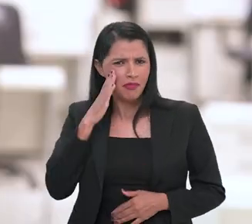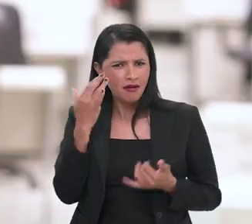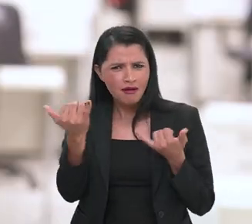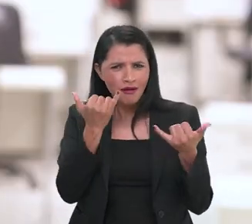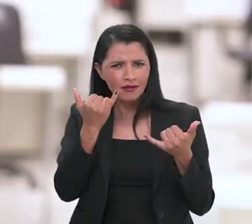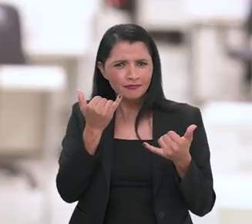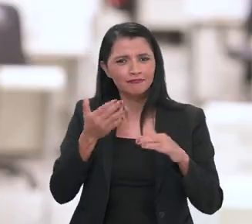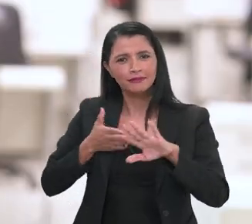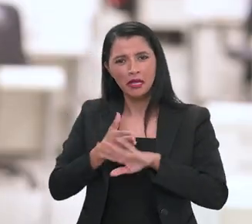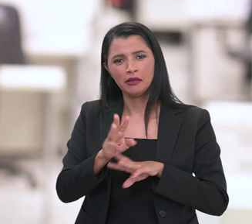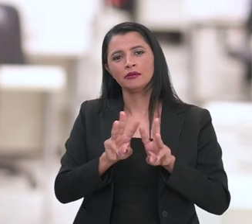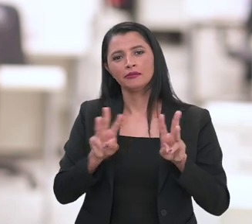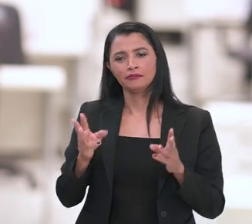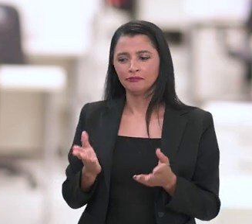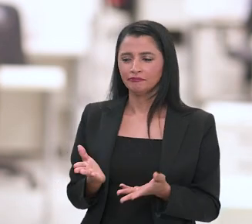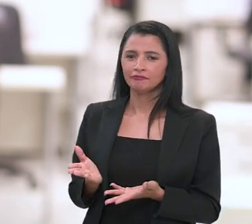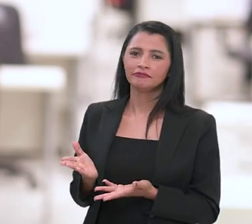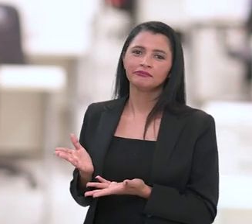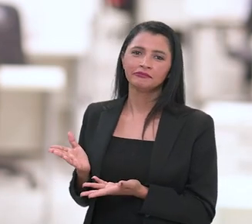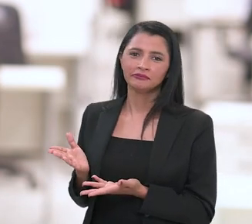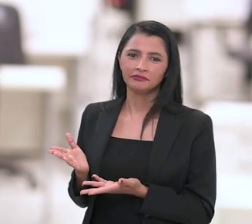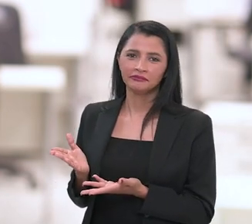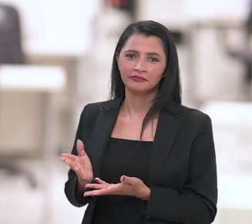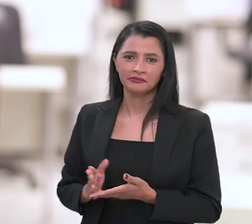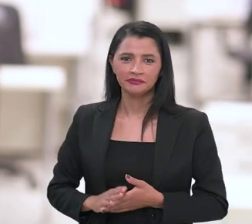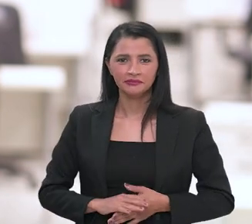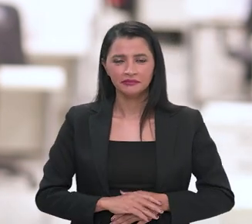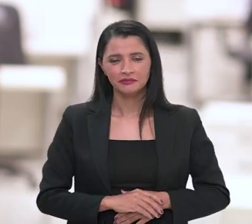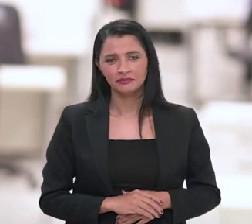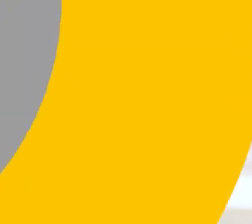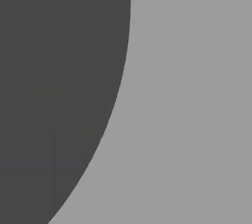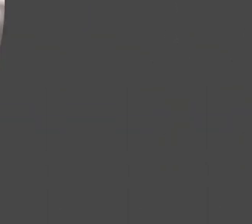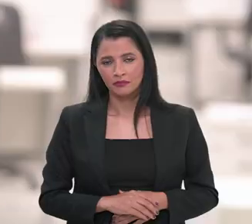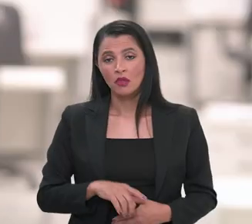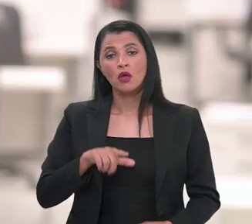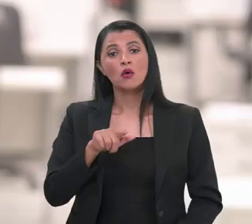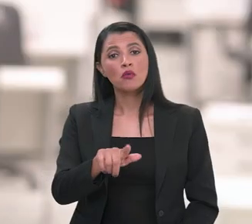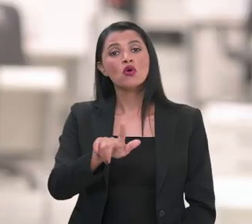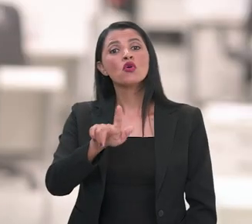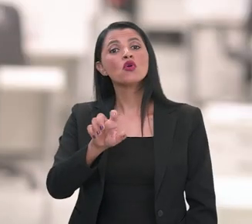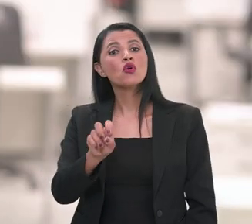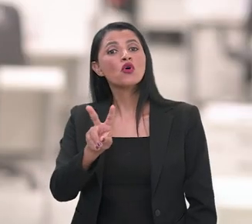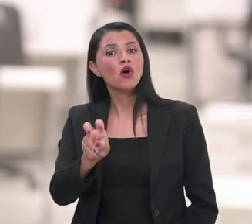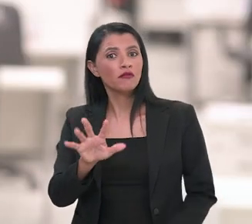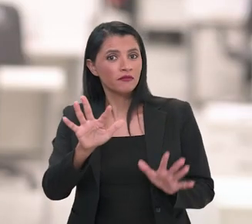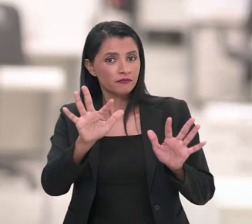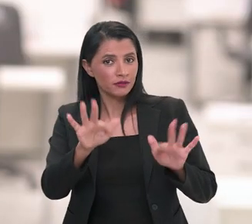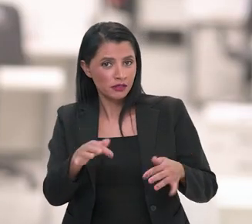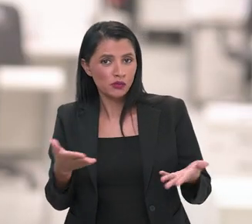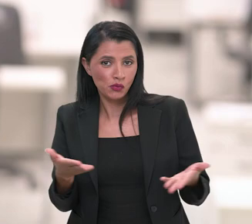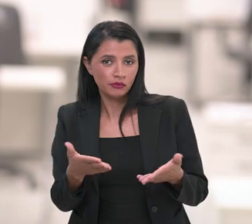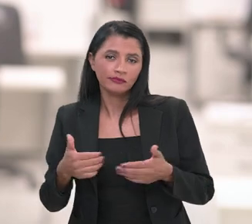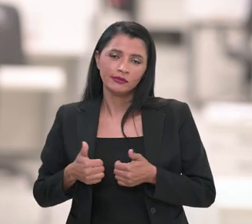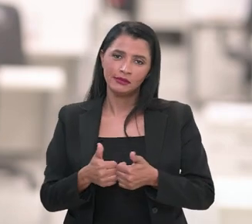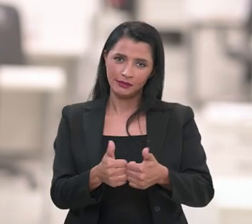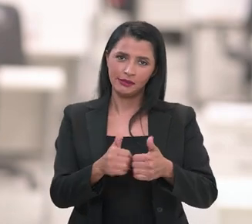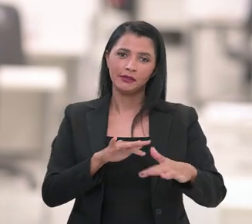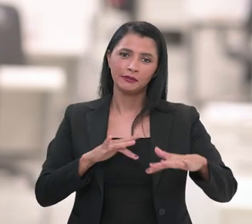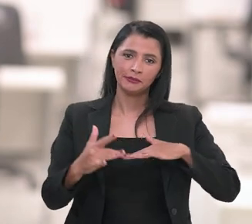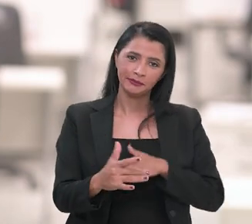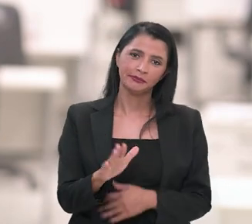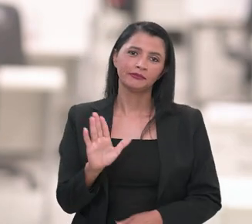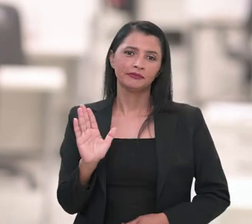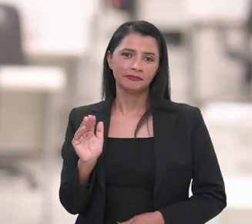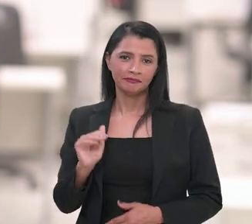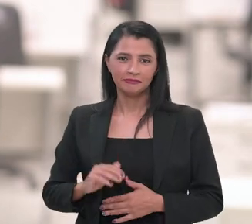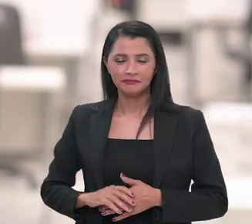Para saber mais, acesse gov.br barra funai. E o Ponto Gov de hoje fica por aqui. Siga com